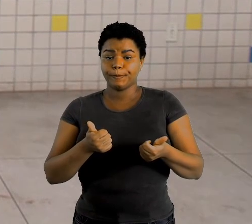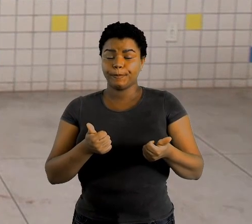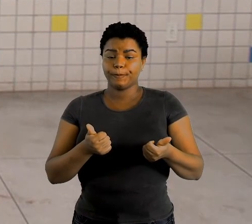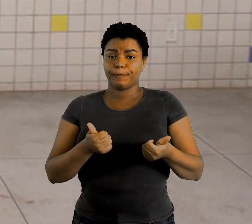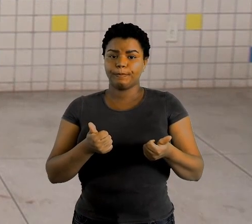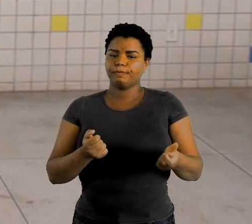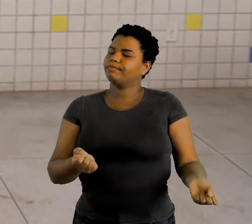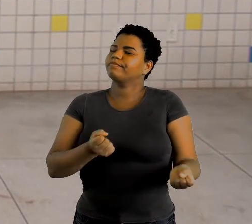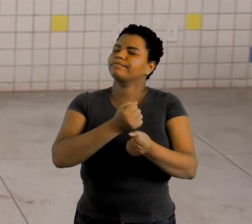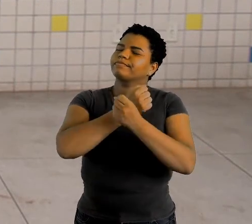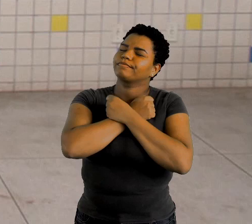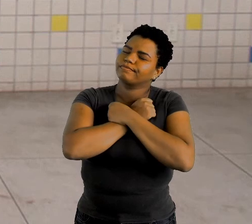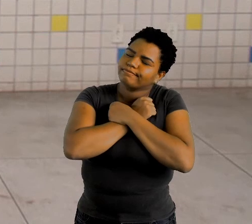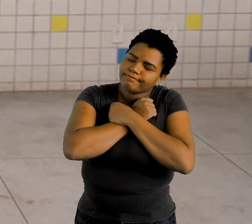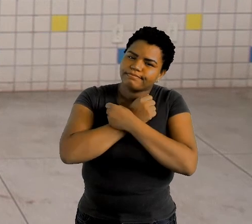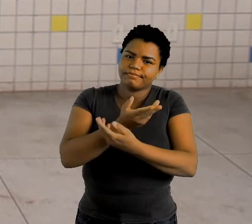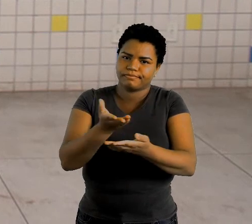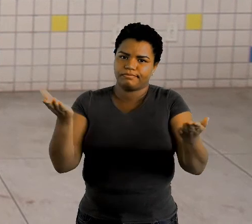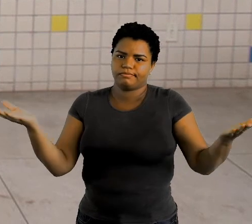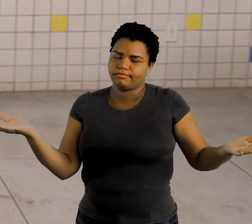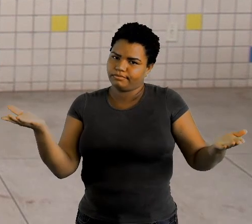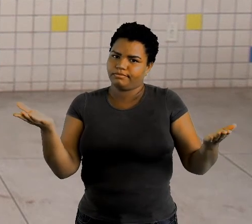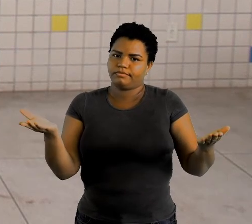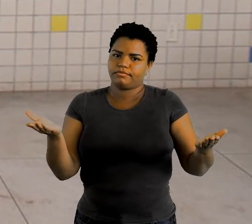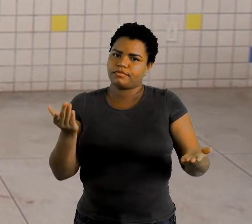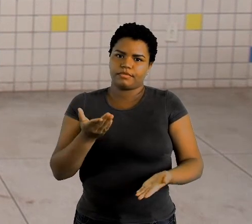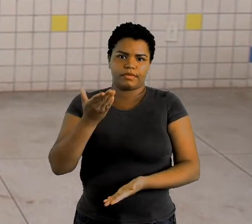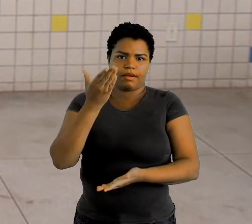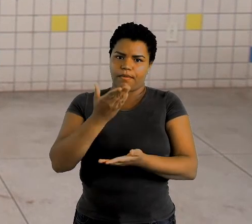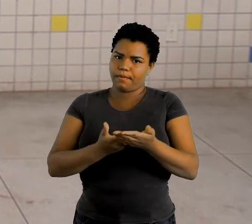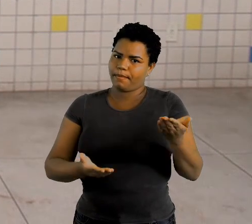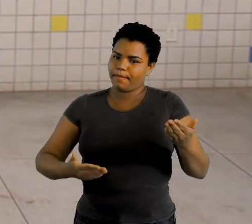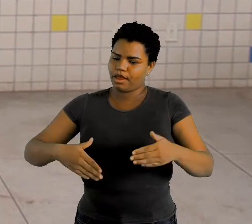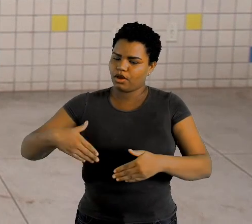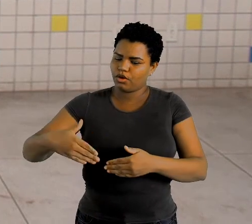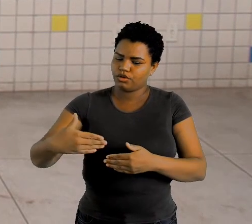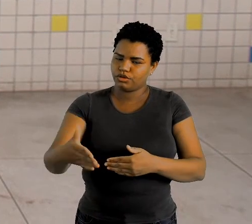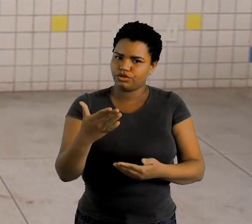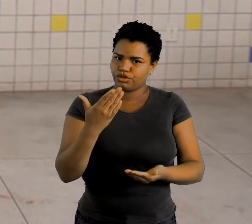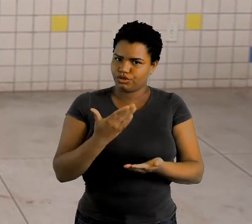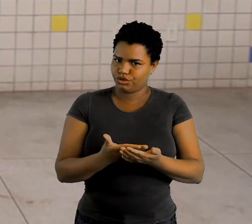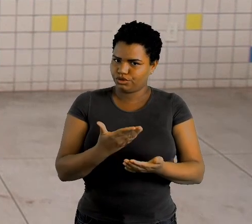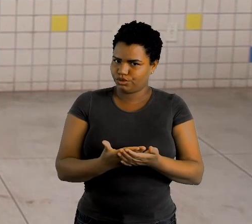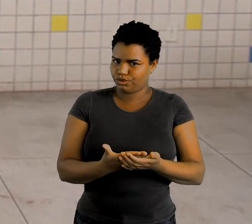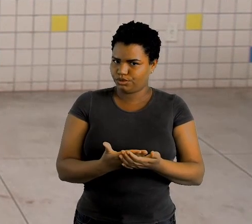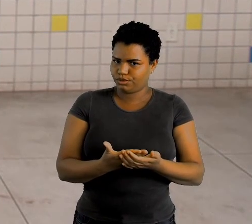um grande abraço a vocês e não percam a rotina dos seus estudos